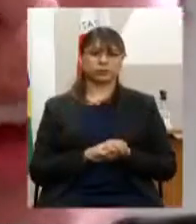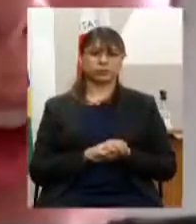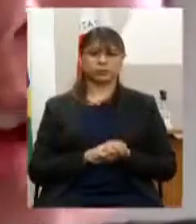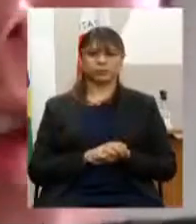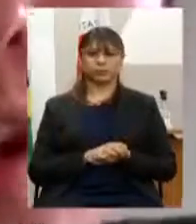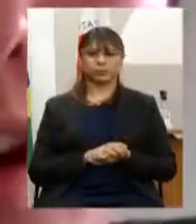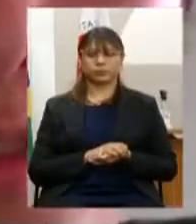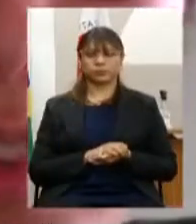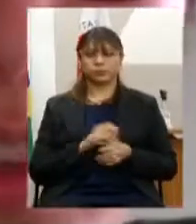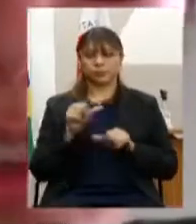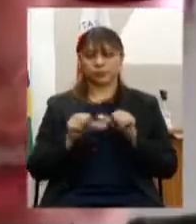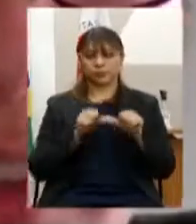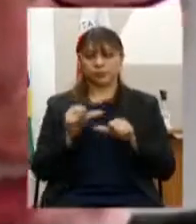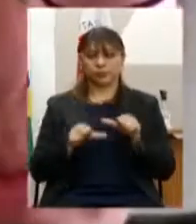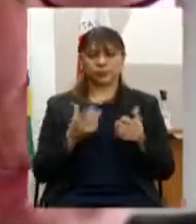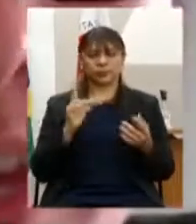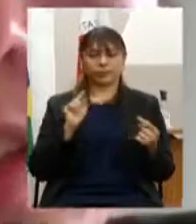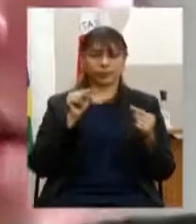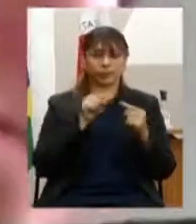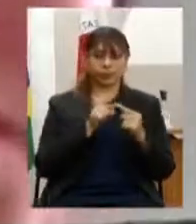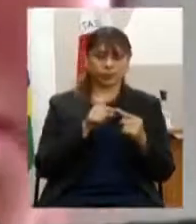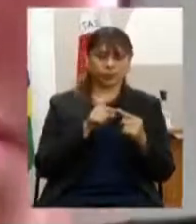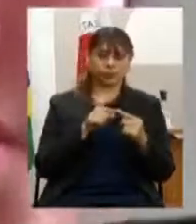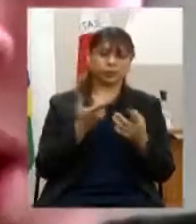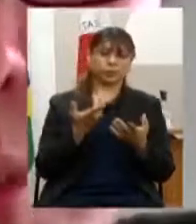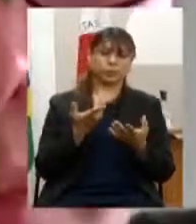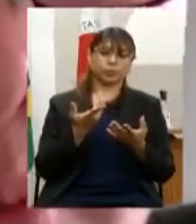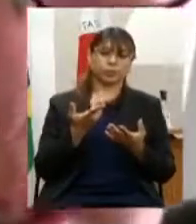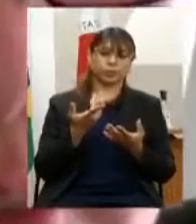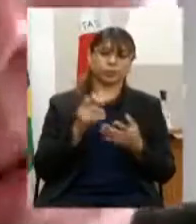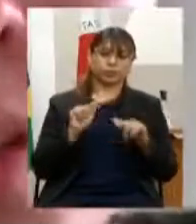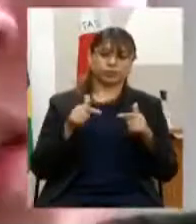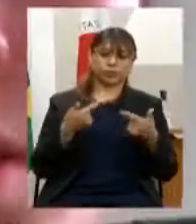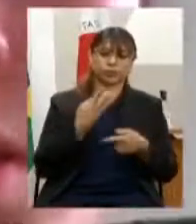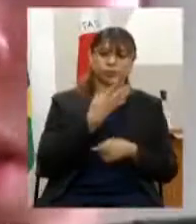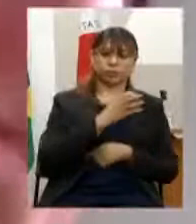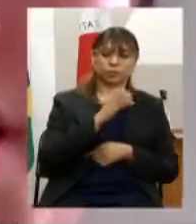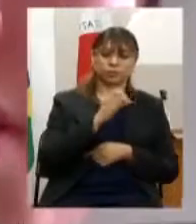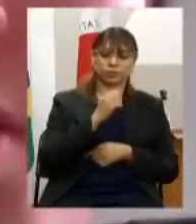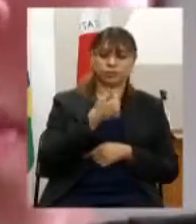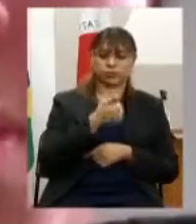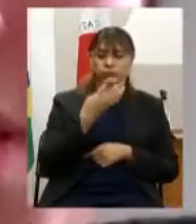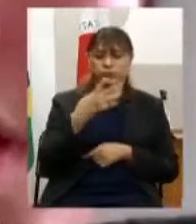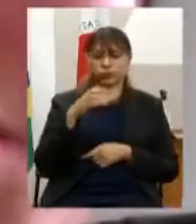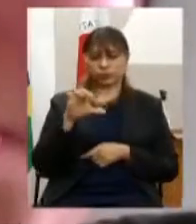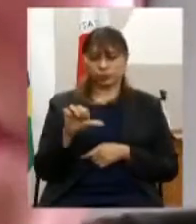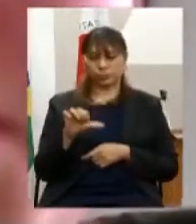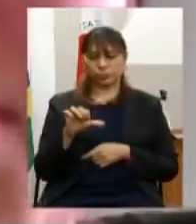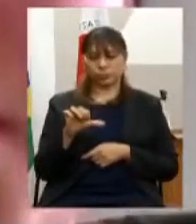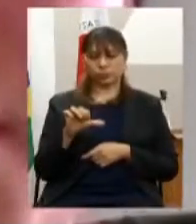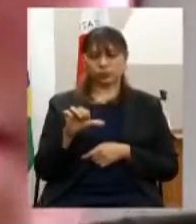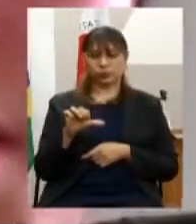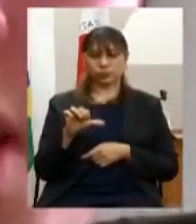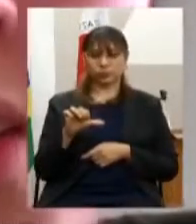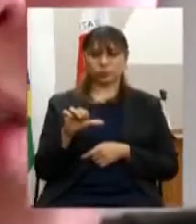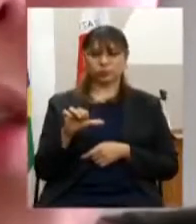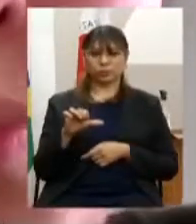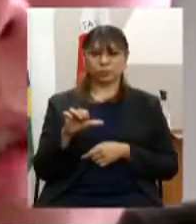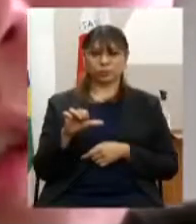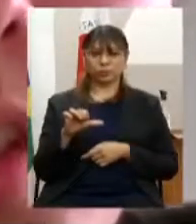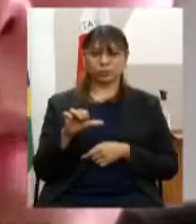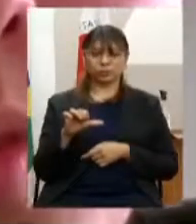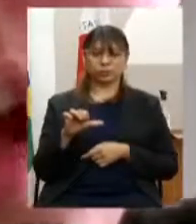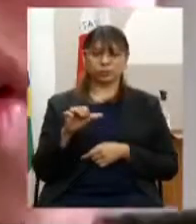alterar a finalidade da ação 4149 apoio a rede complementar suporte social na atenção ou